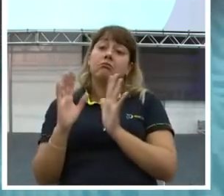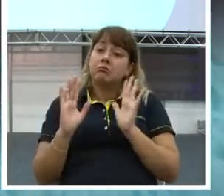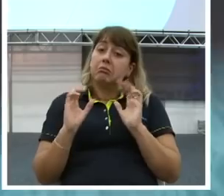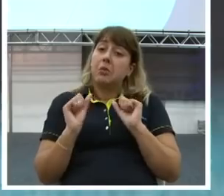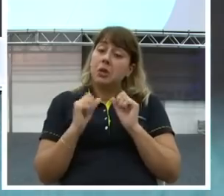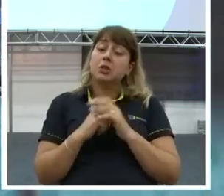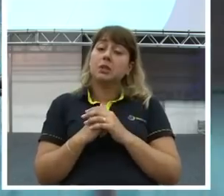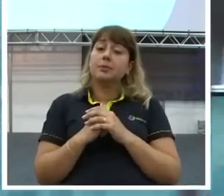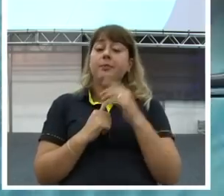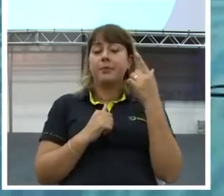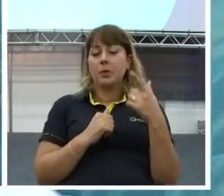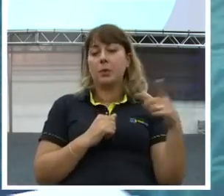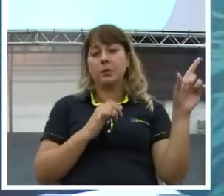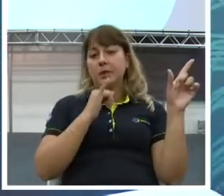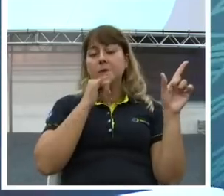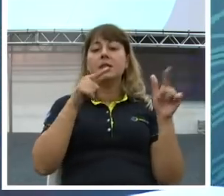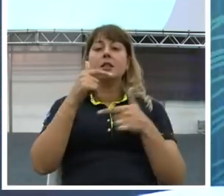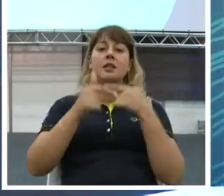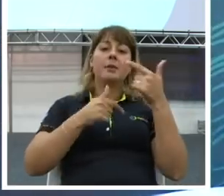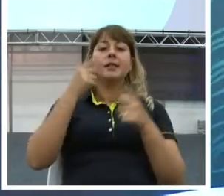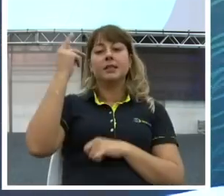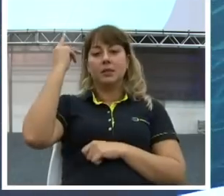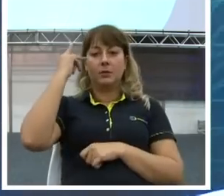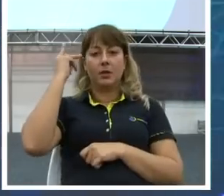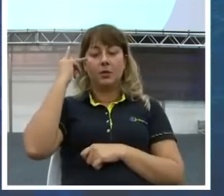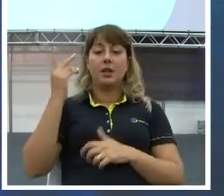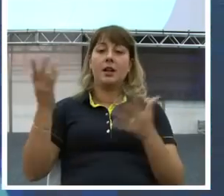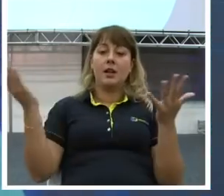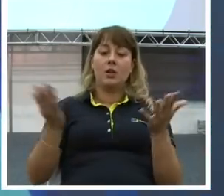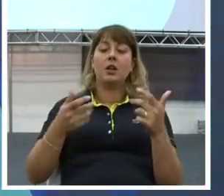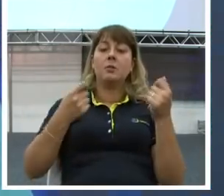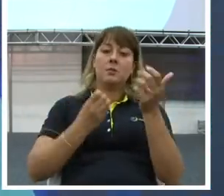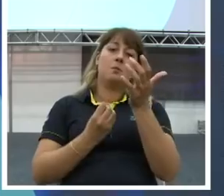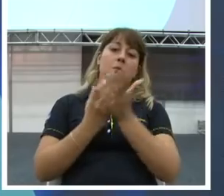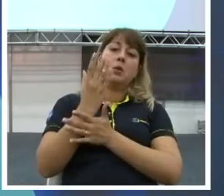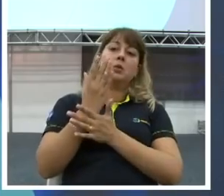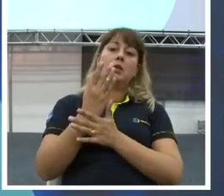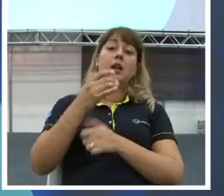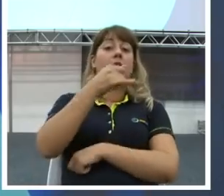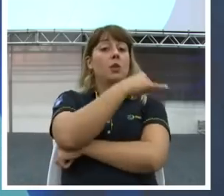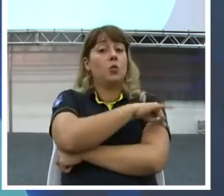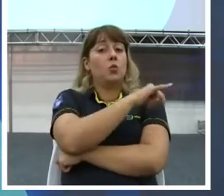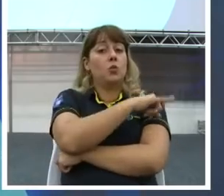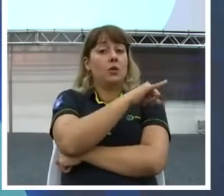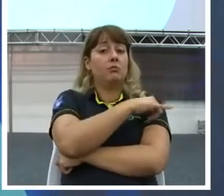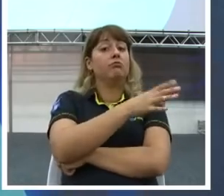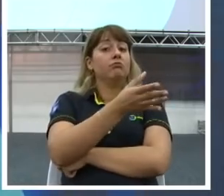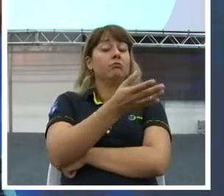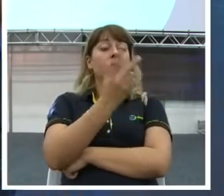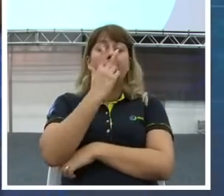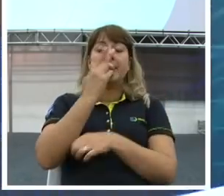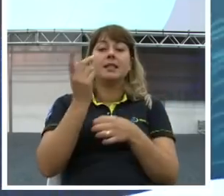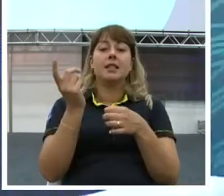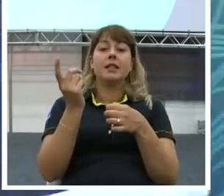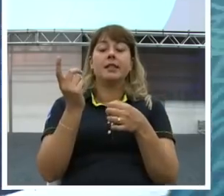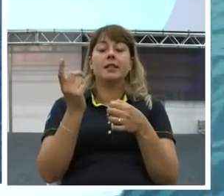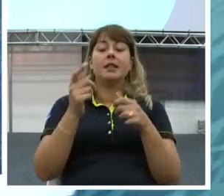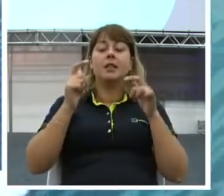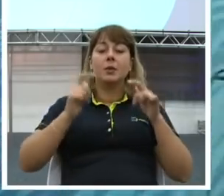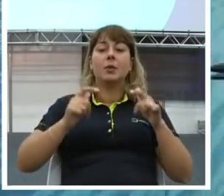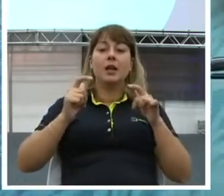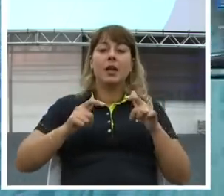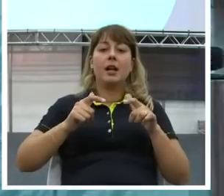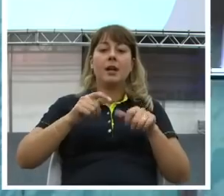Desde uma... Ah, você está trabalhando em São Paulo. E agora eu vou montar um negócio no Rio de Janeiro. Uma franquia lá. Um